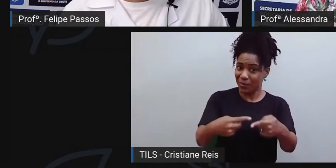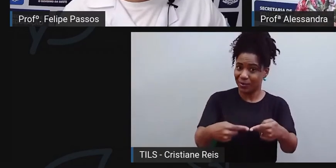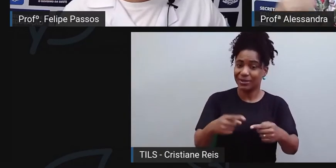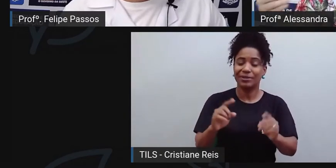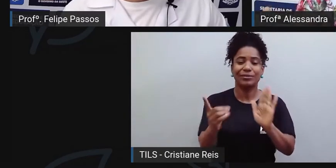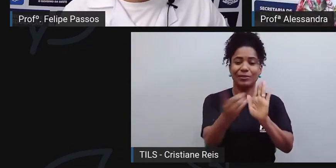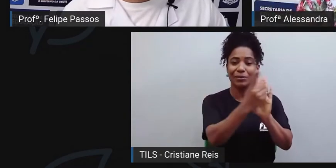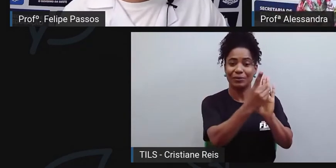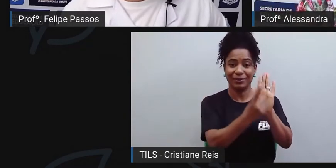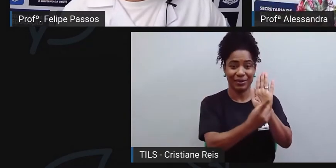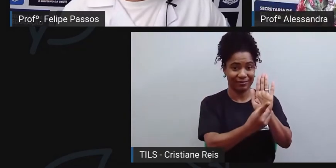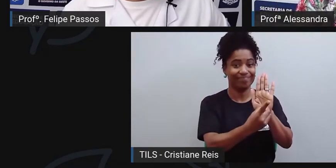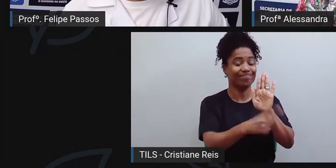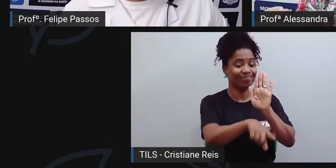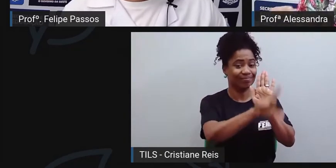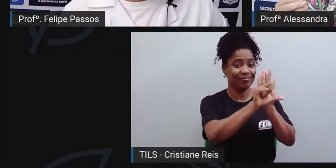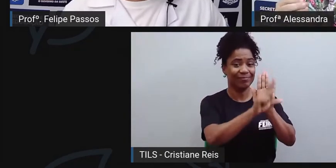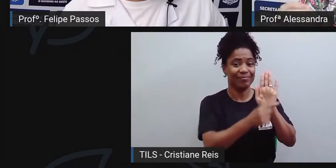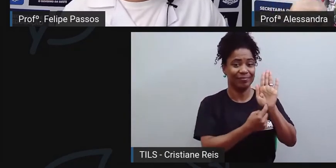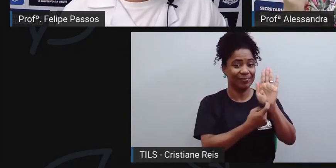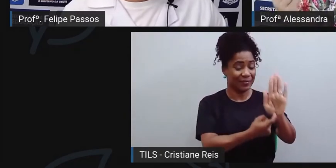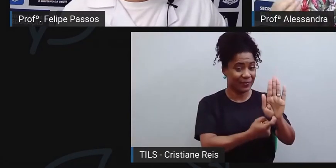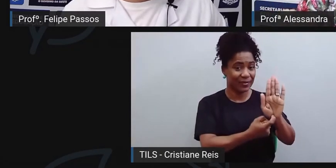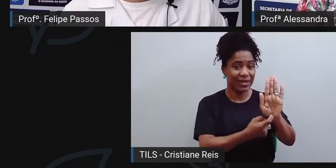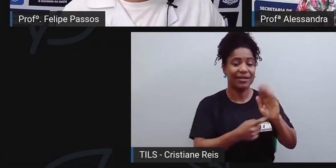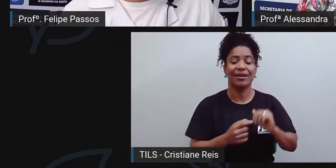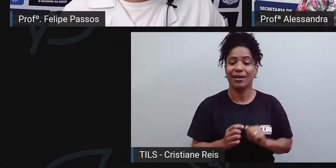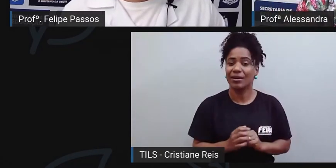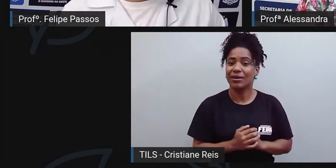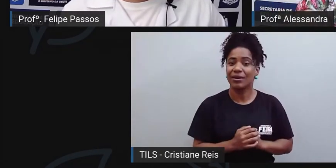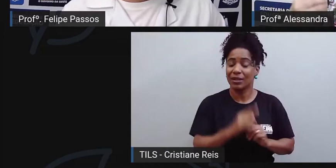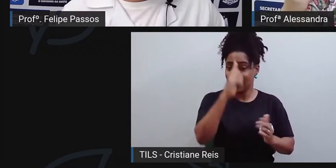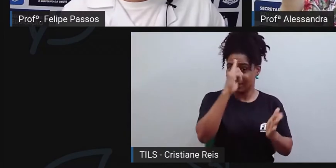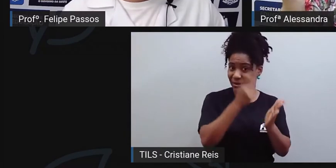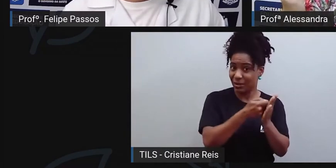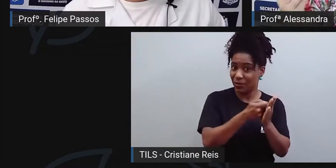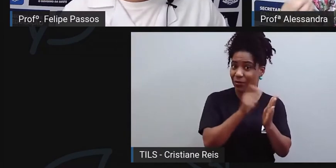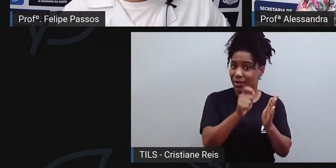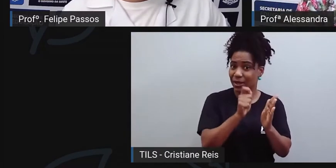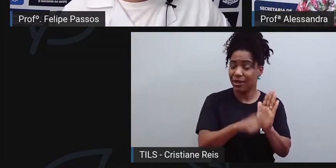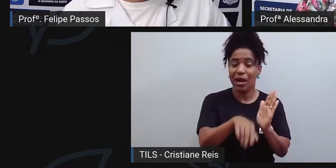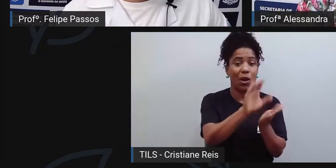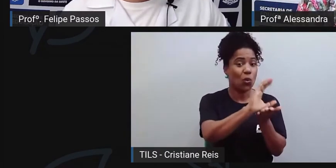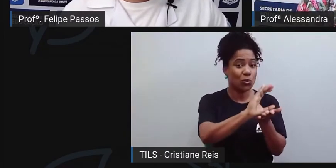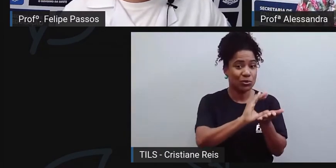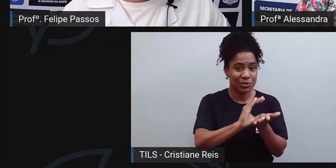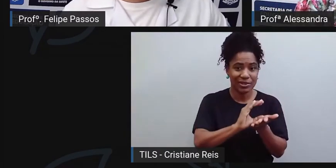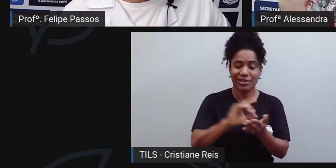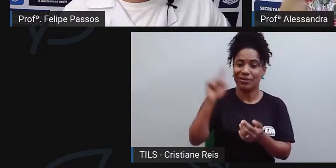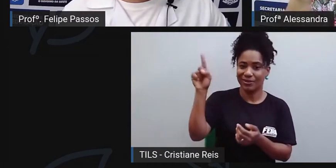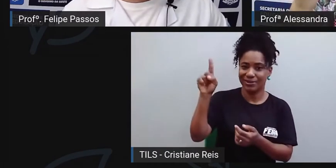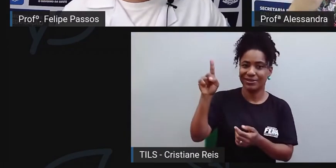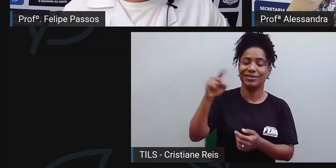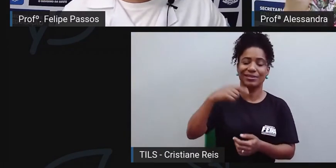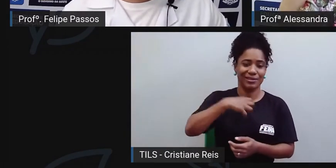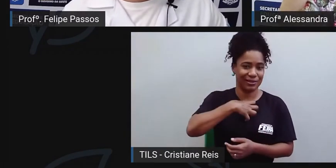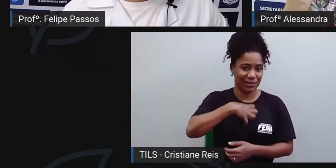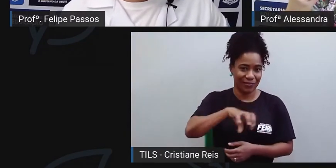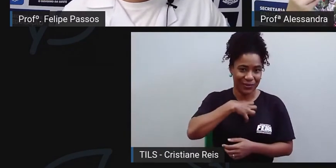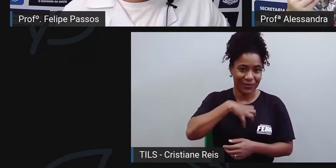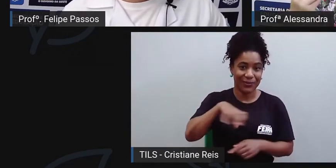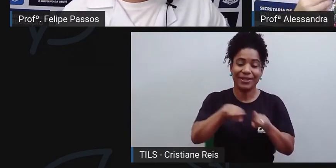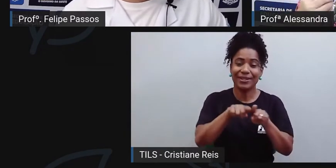decreto, acontece por lei. Então, a própria construção de Salvador, o estabelecimento da cana-de-açúcar, que é lá naquele